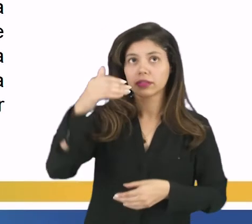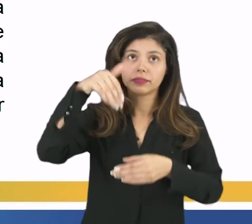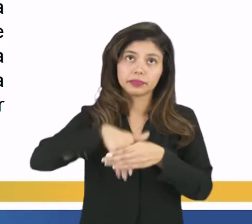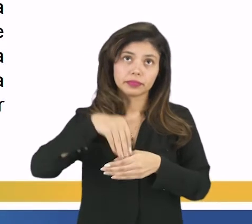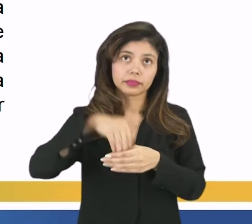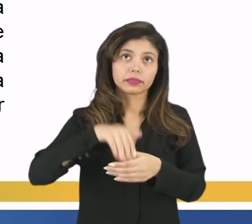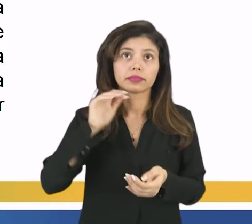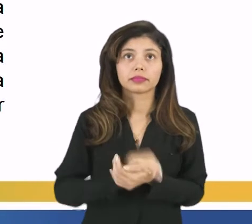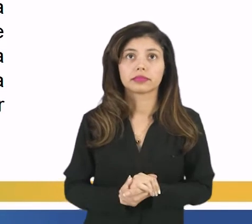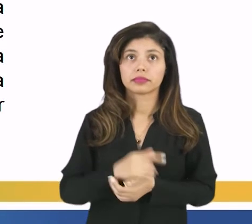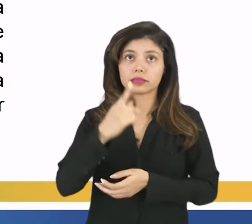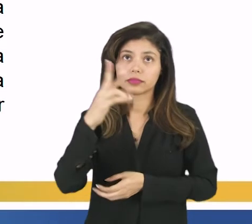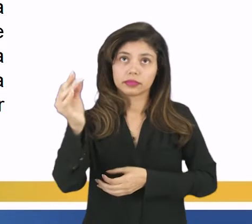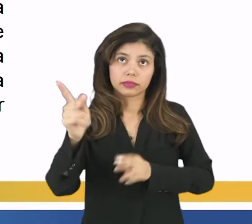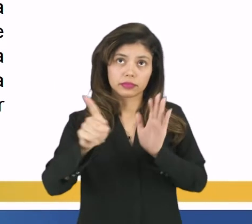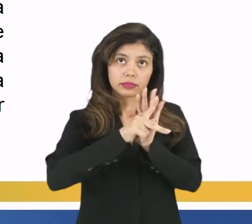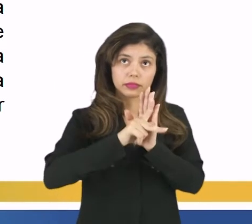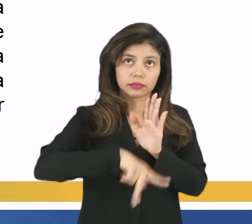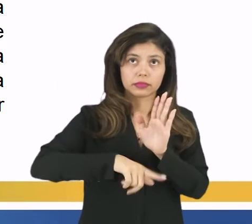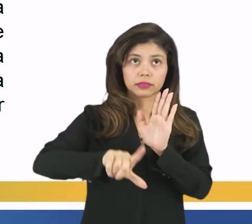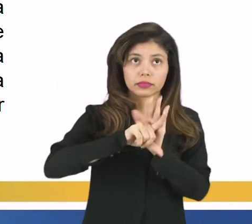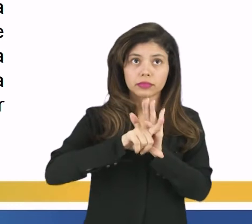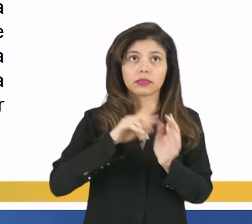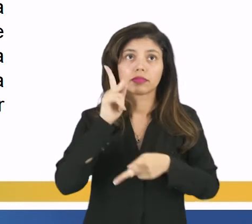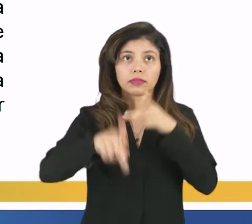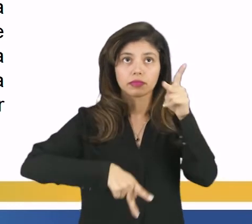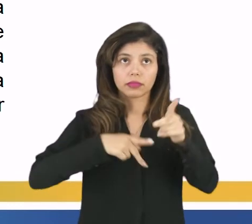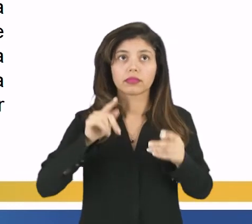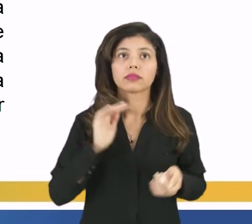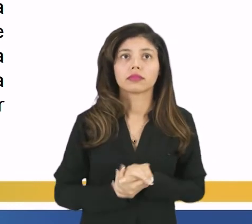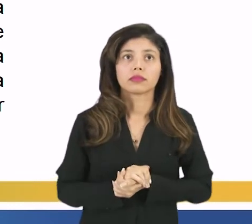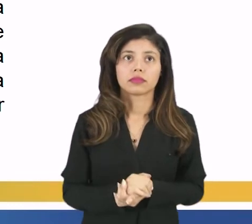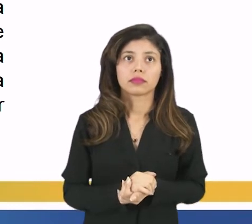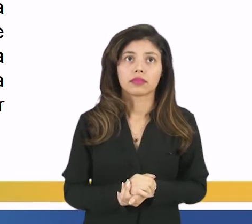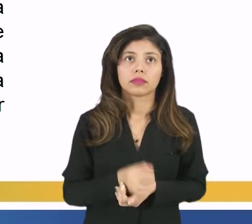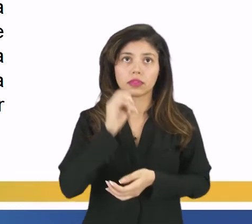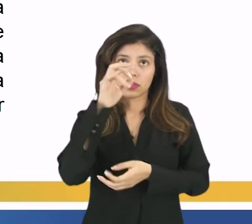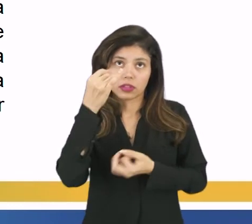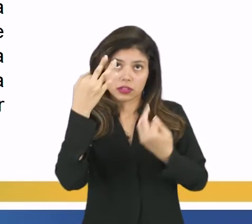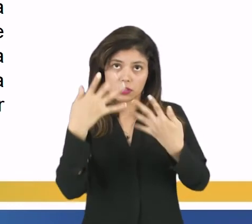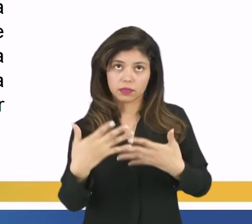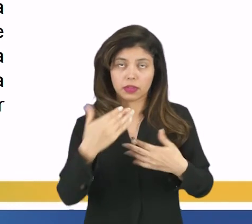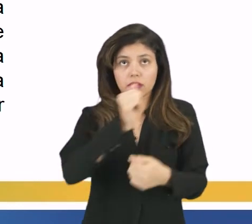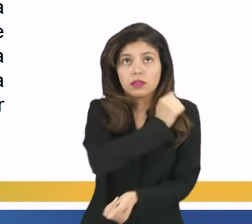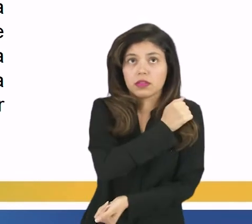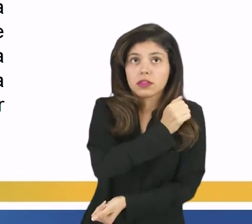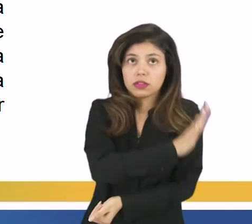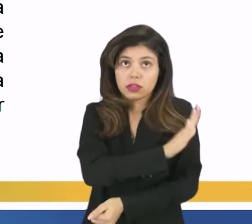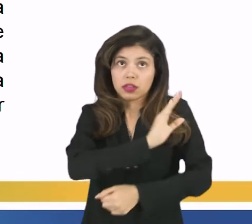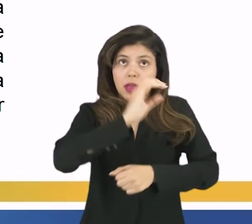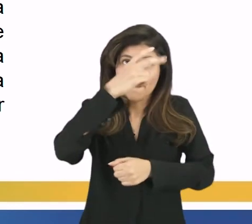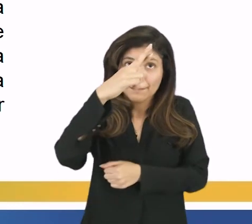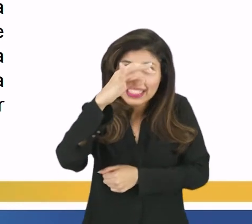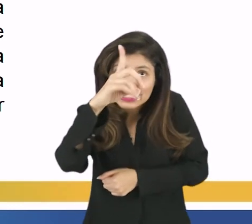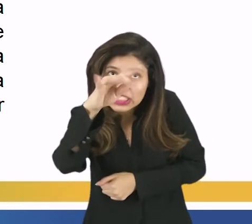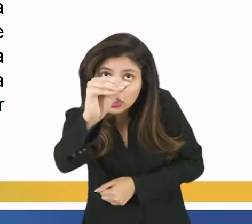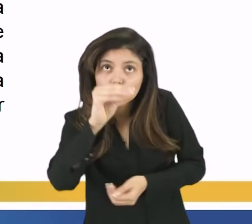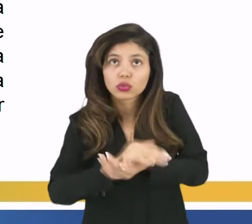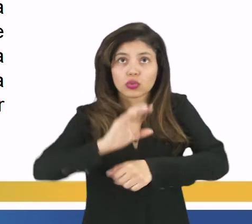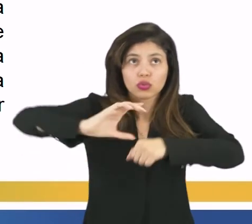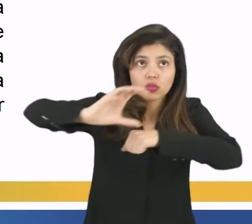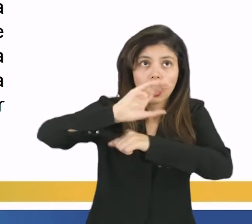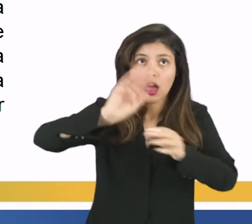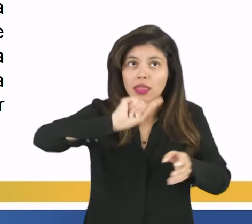o plebiscito e o referendo, são projetos de lei popular, salientamos que se trata de preceitos constitucionais,